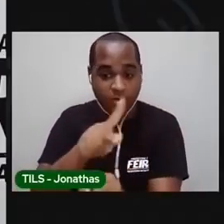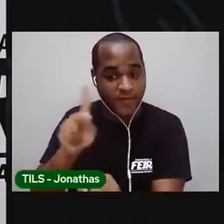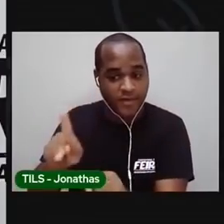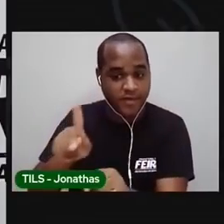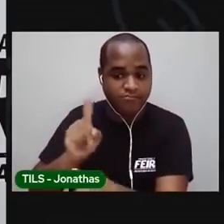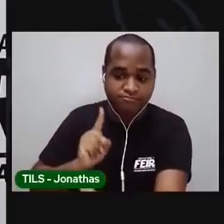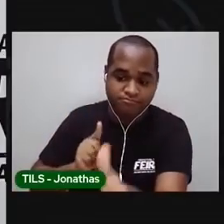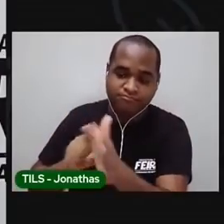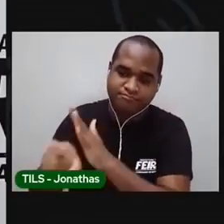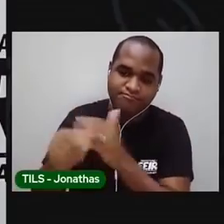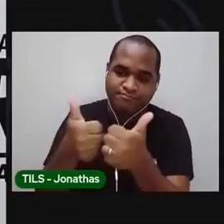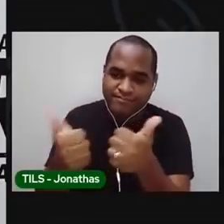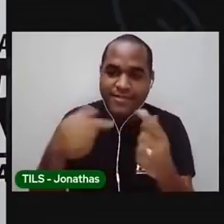professora. E até a próxima aula. próximo livro. Tire